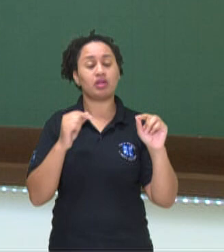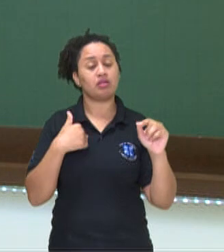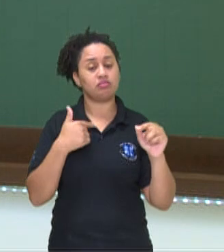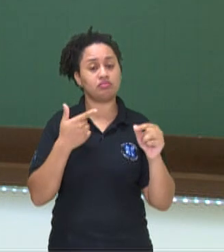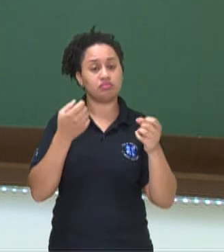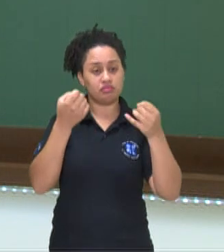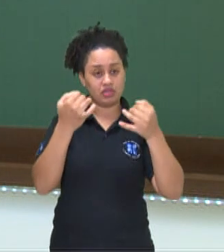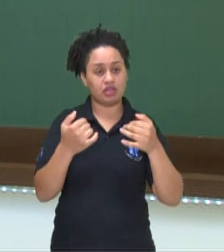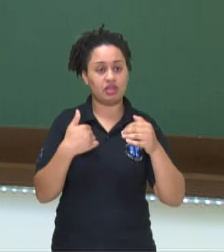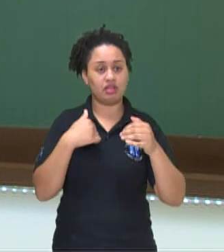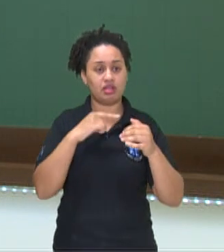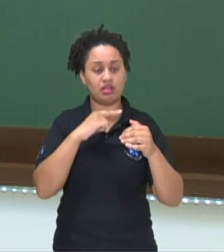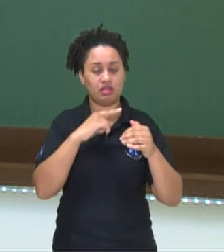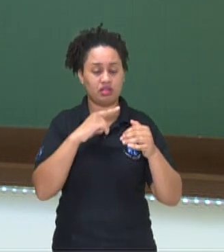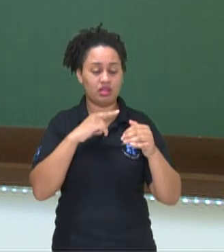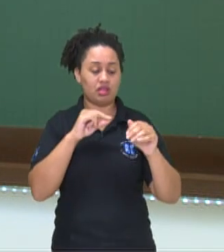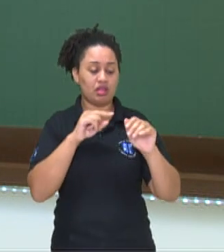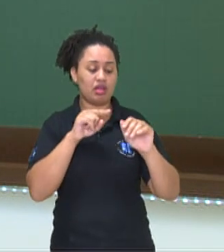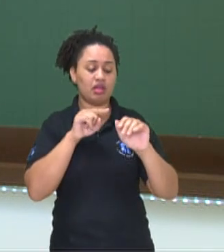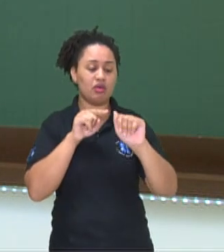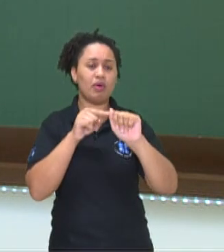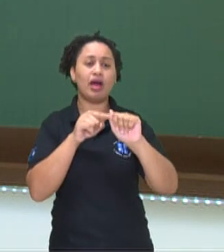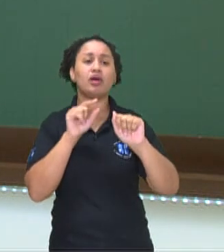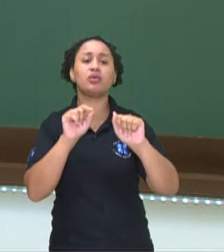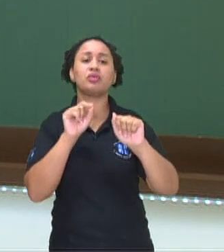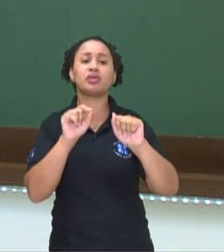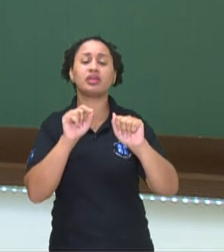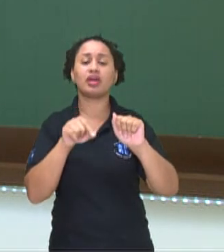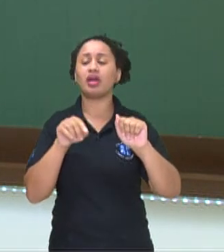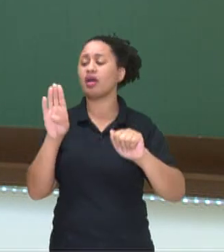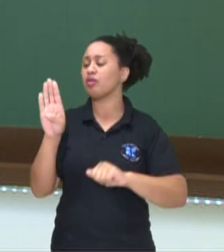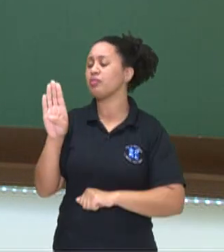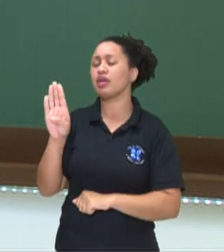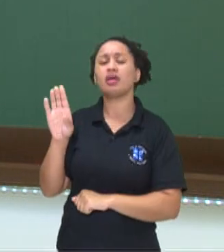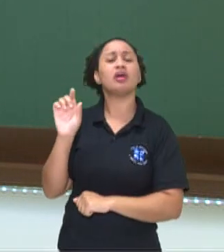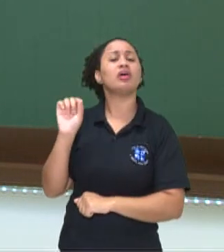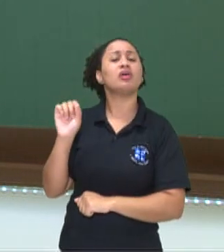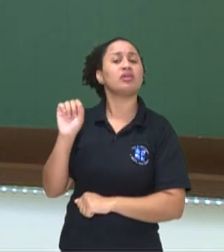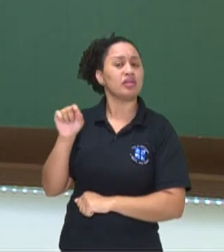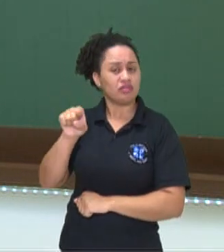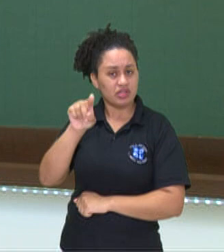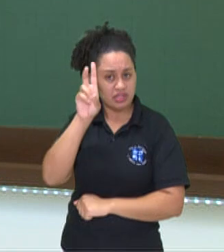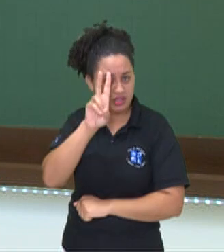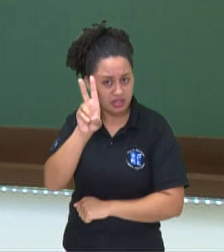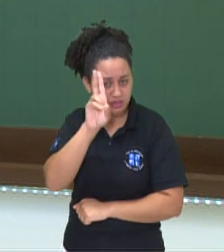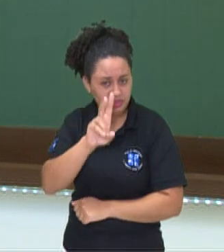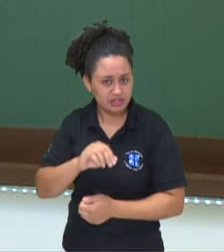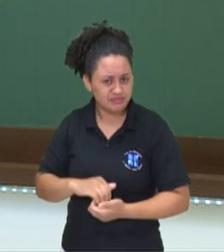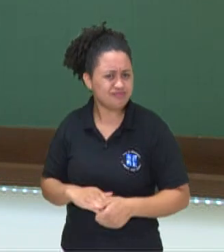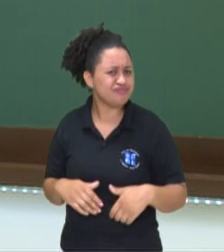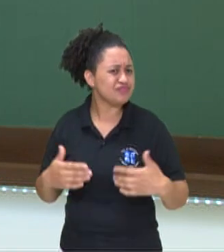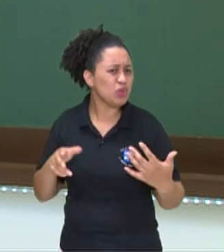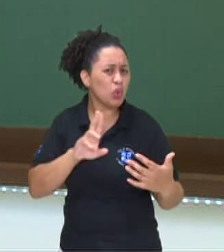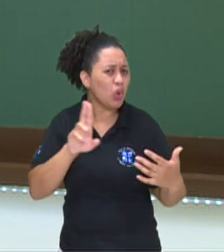falou, nós temos o coeficiente, qual o coeficiente que é esse mesmo? E qual o coeficiente que é o b? Você lembra? Ah,